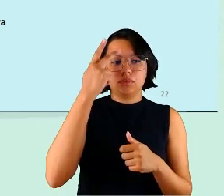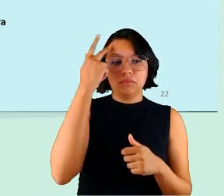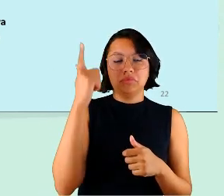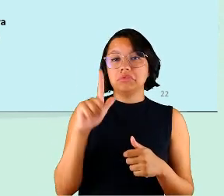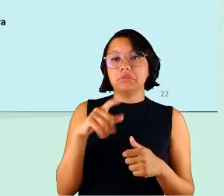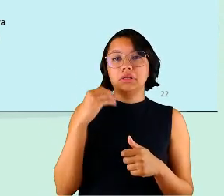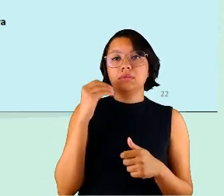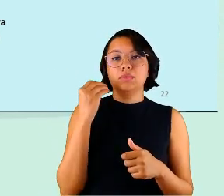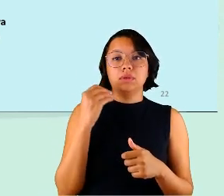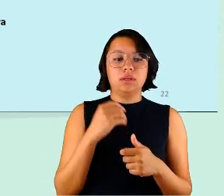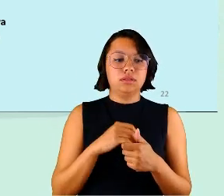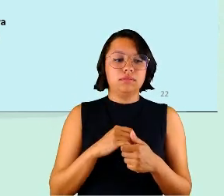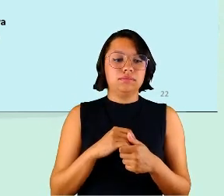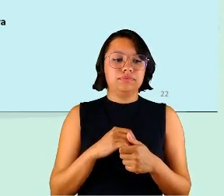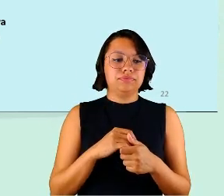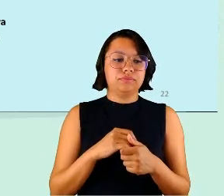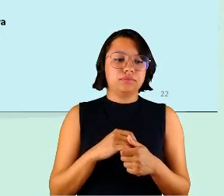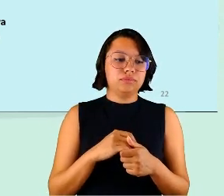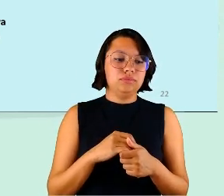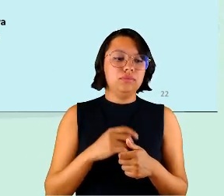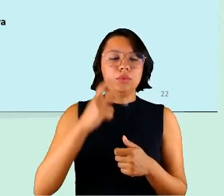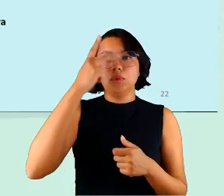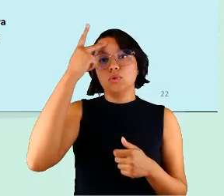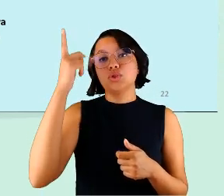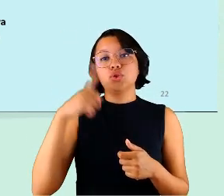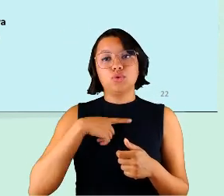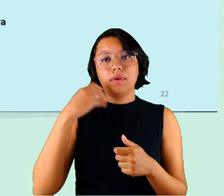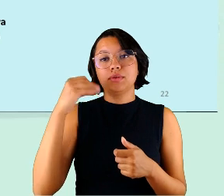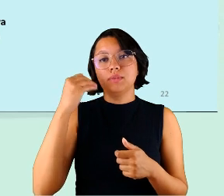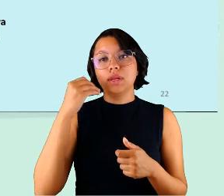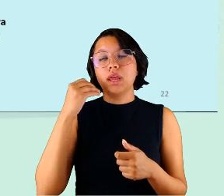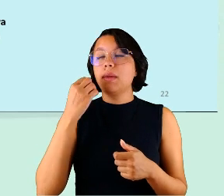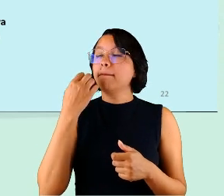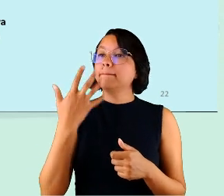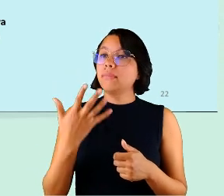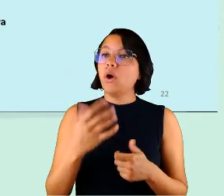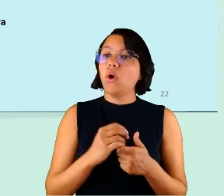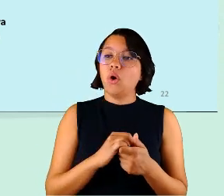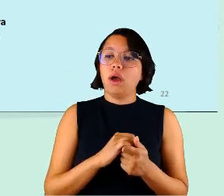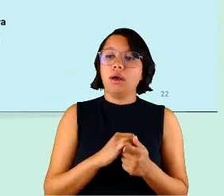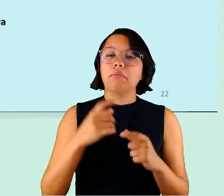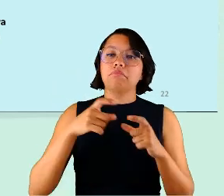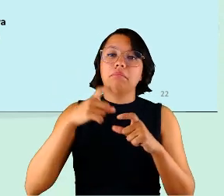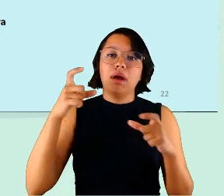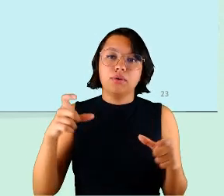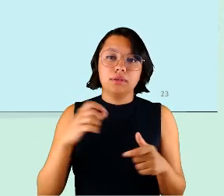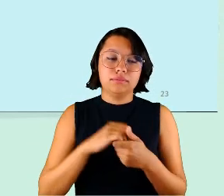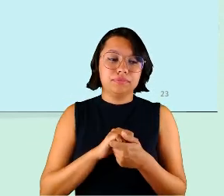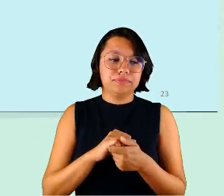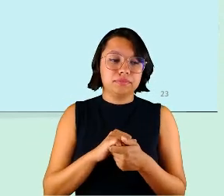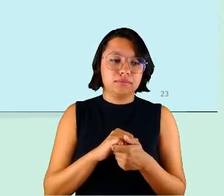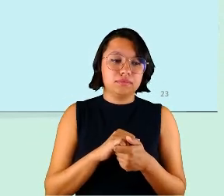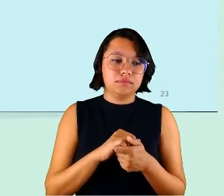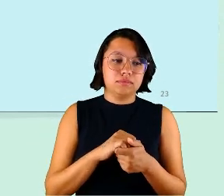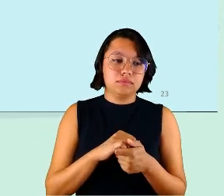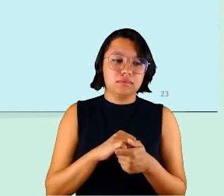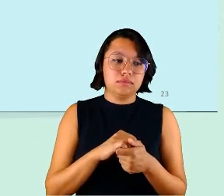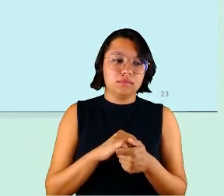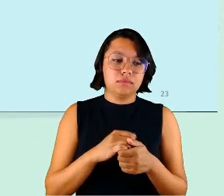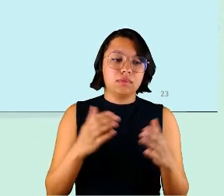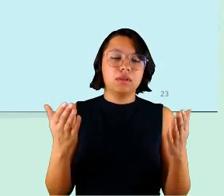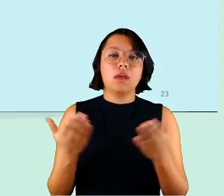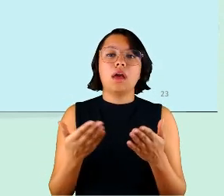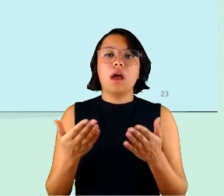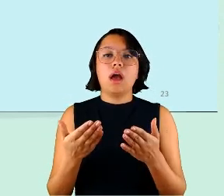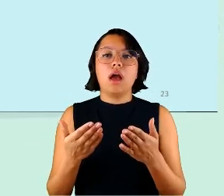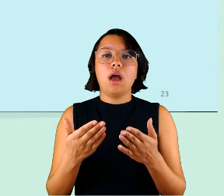experiência e aqueles que tiveram experiência com uma experiência positiva predominantemente aqui